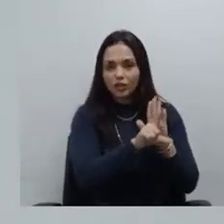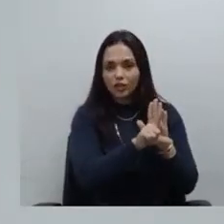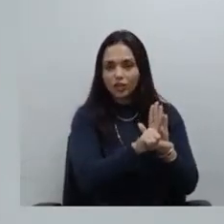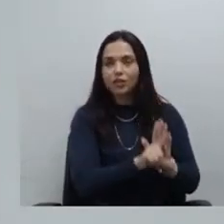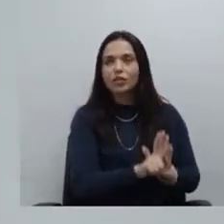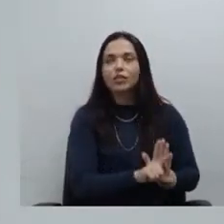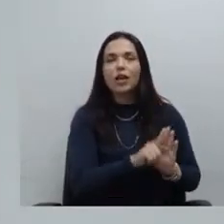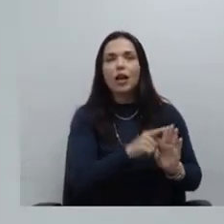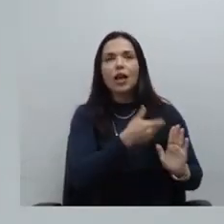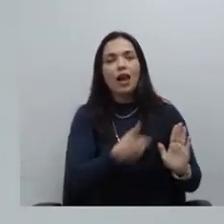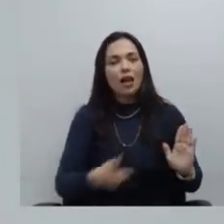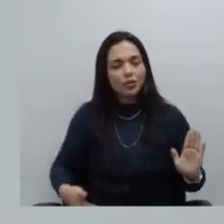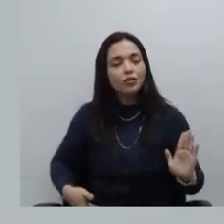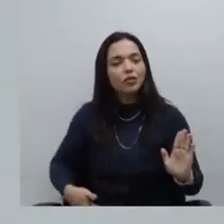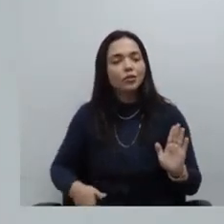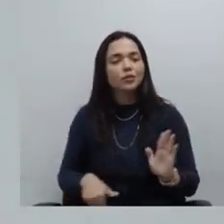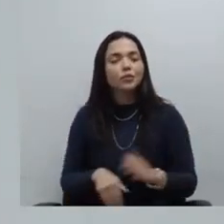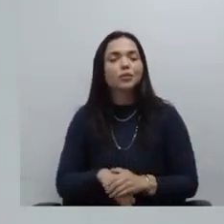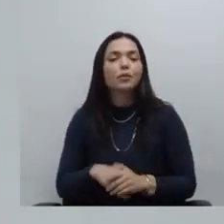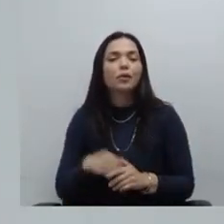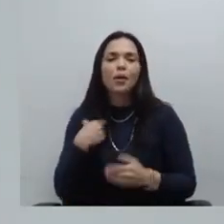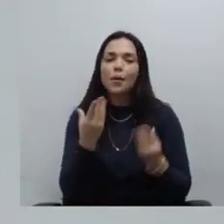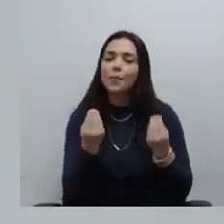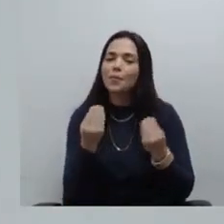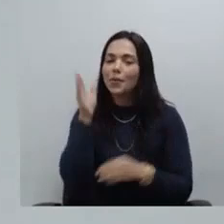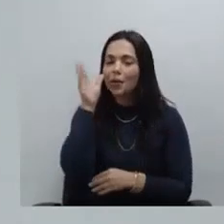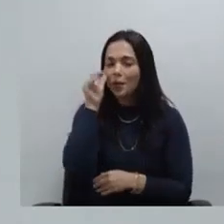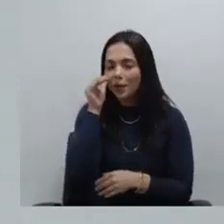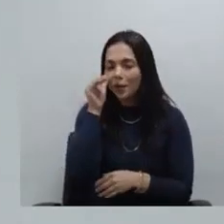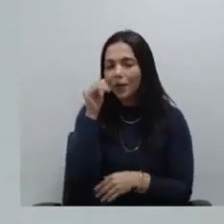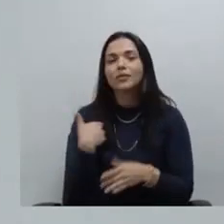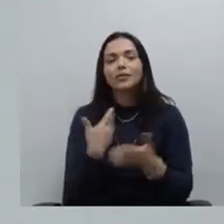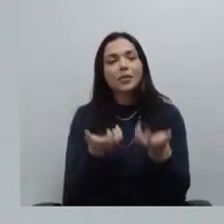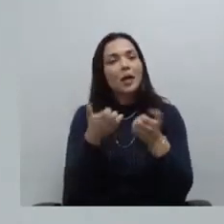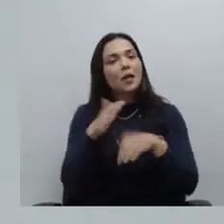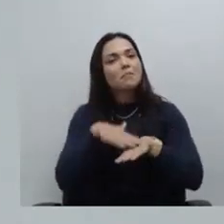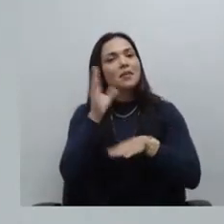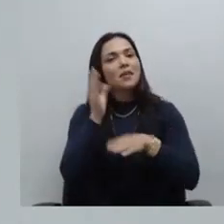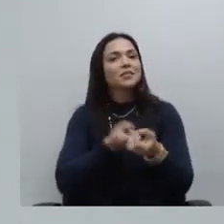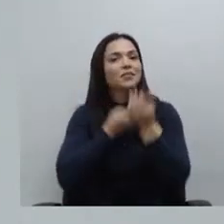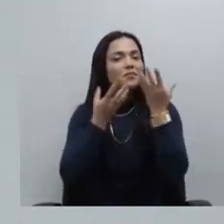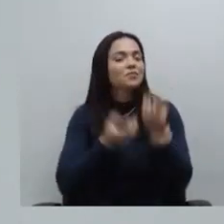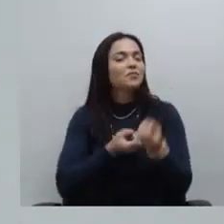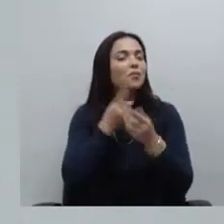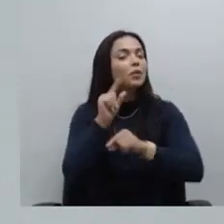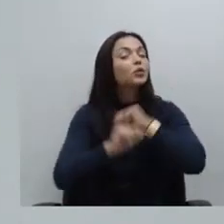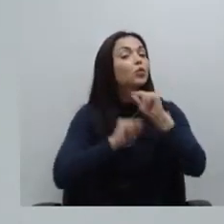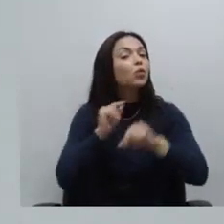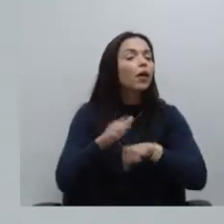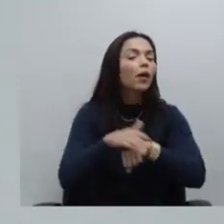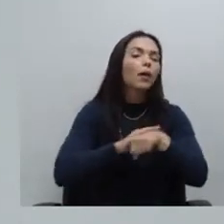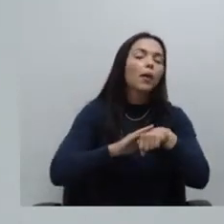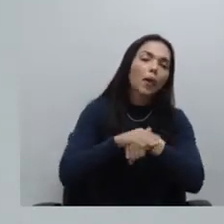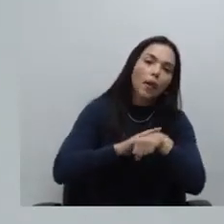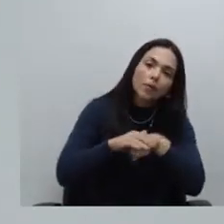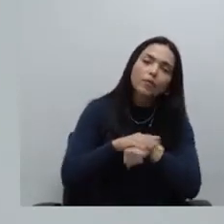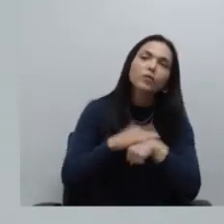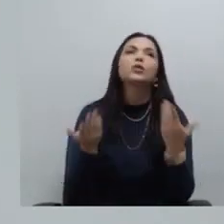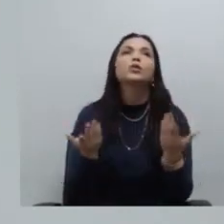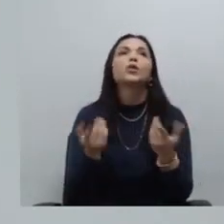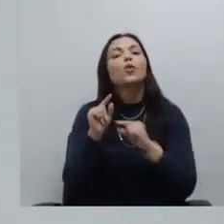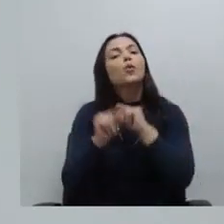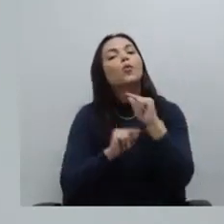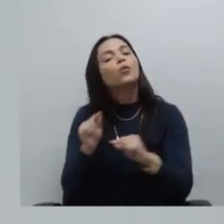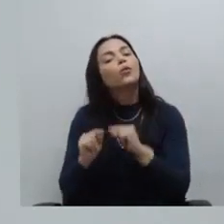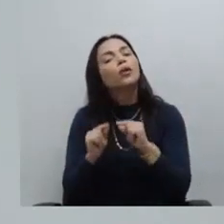fico muito curioso para que nós tenhamos informações mais concretas presidente sobre o que foi conversado sobre o que está